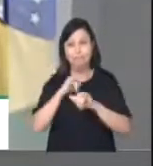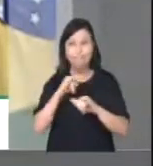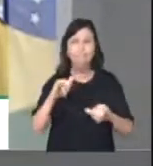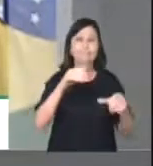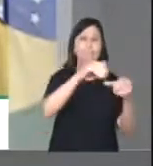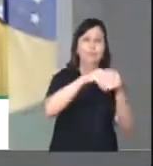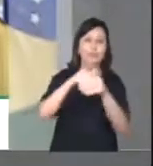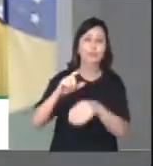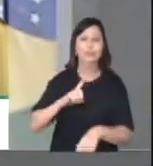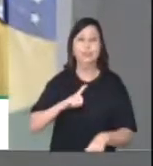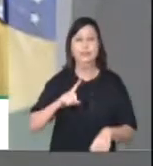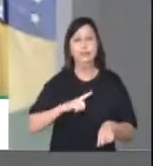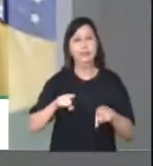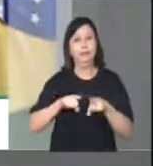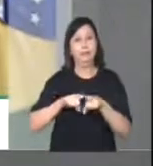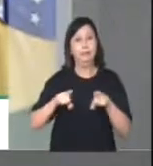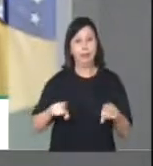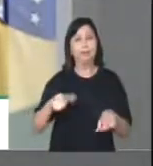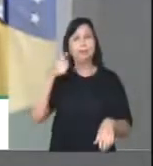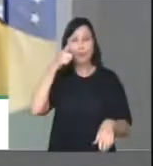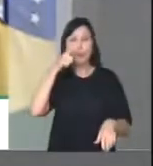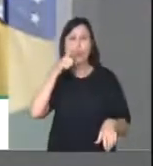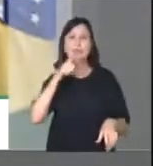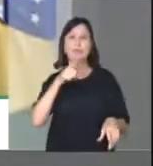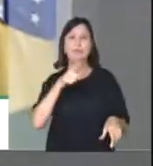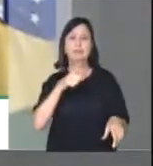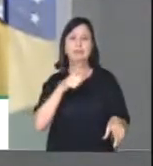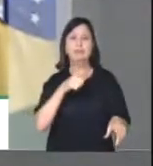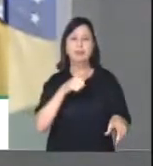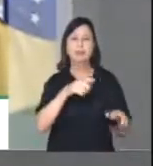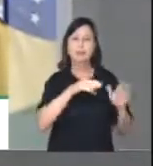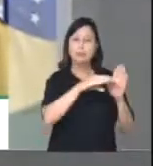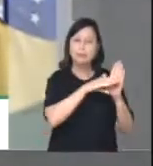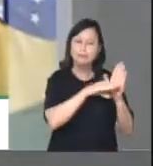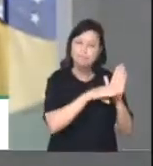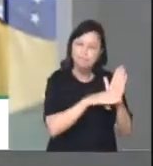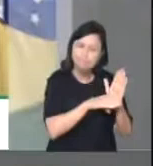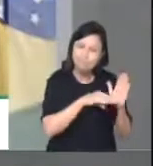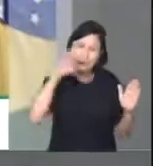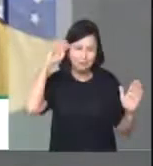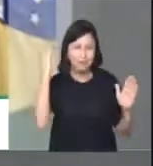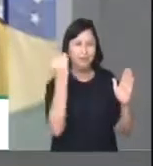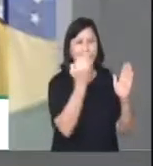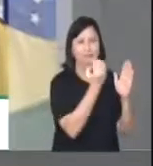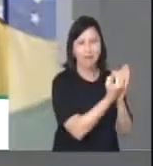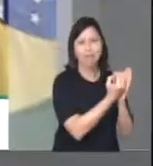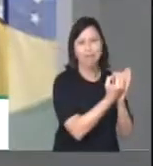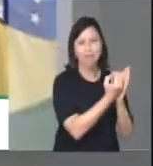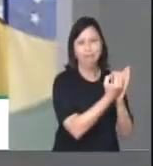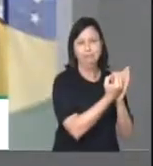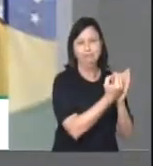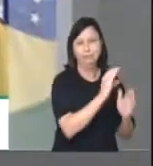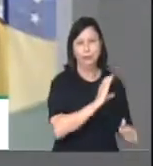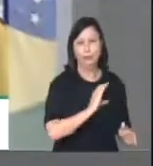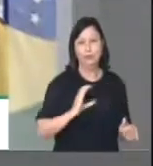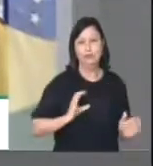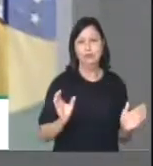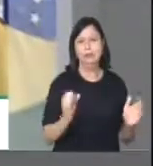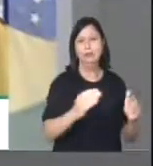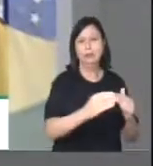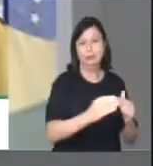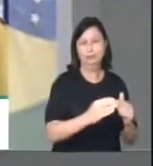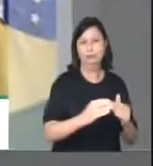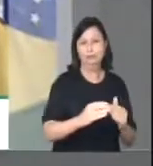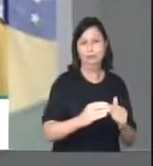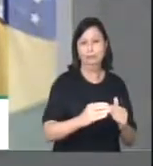momentos importantes, históricos, dentro da Comissão de Cultura. E encerramos fazendo essa entrega